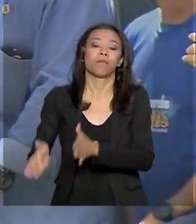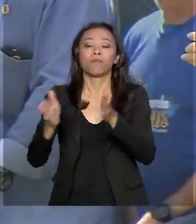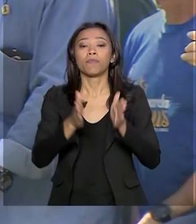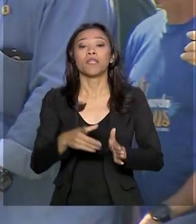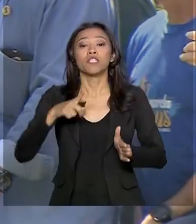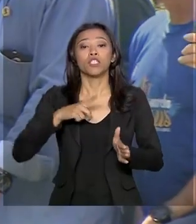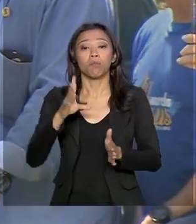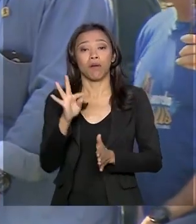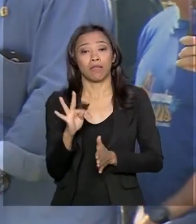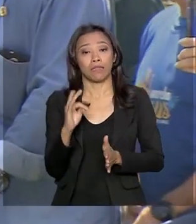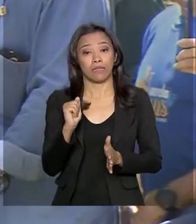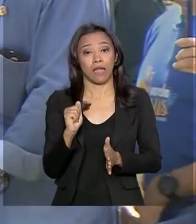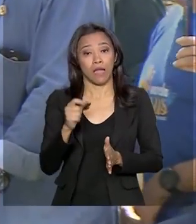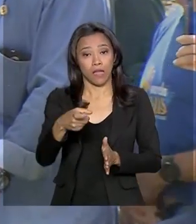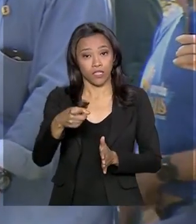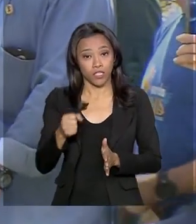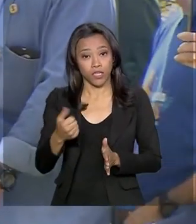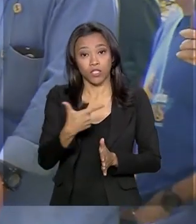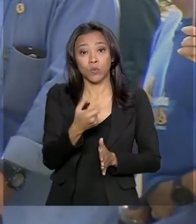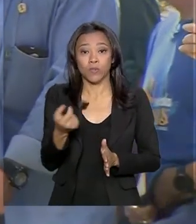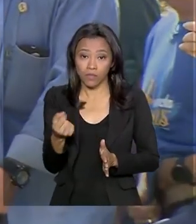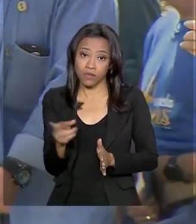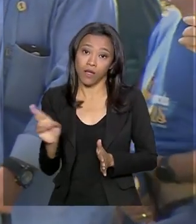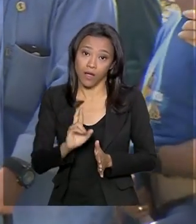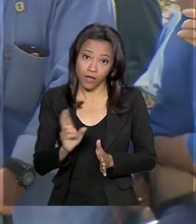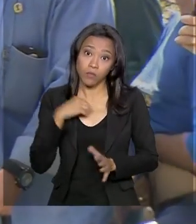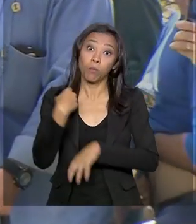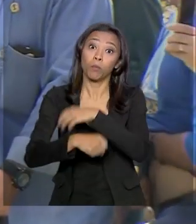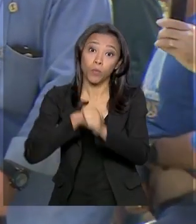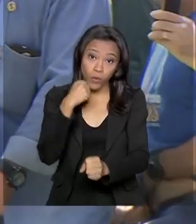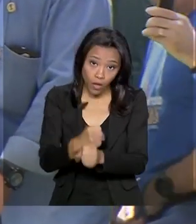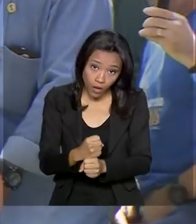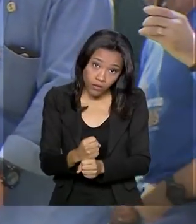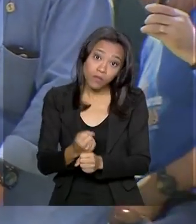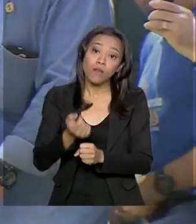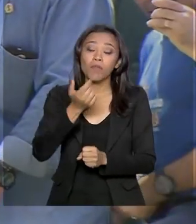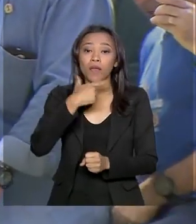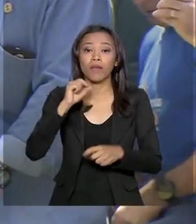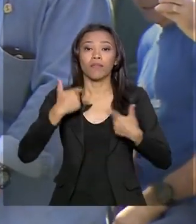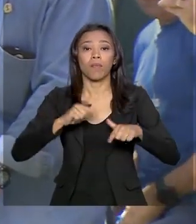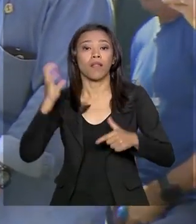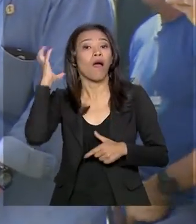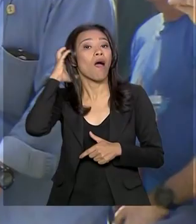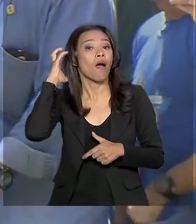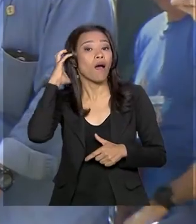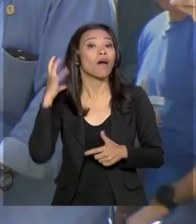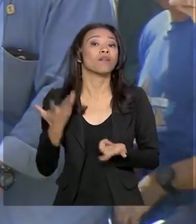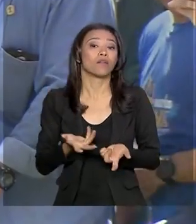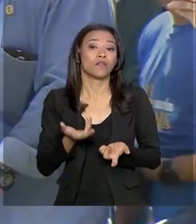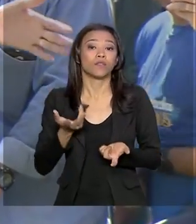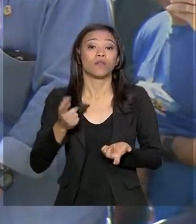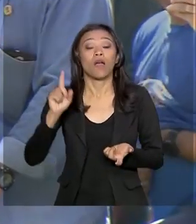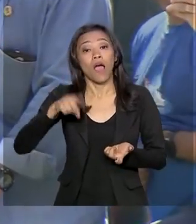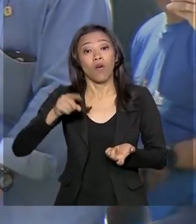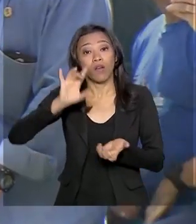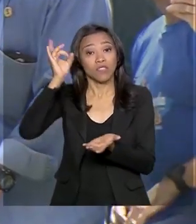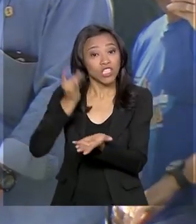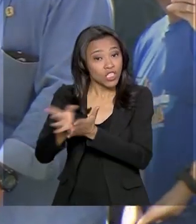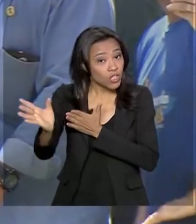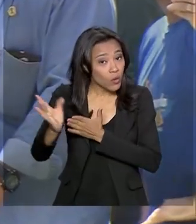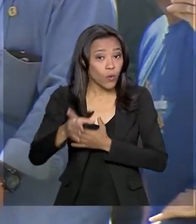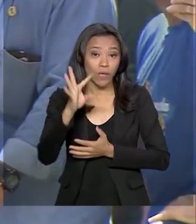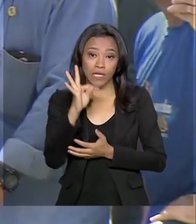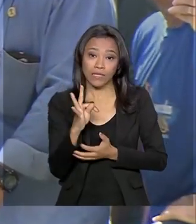taxa anual de 200 reais para rádio amadores. Agora em novembro essa taxa deixa de existir.